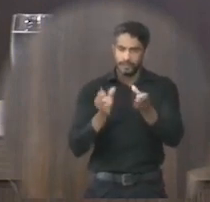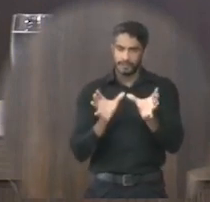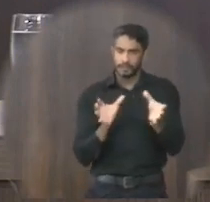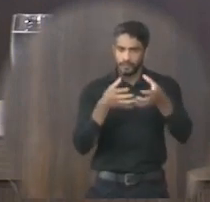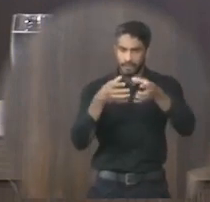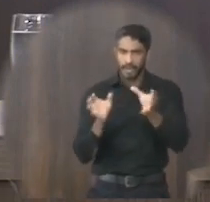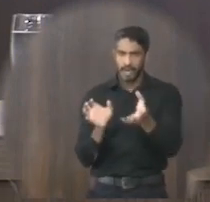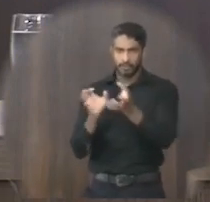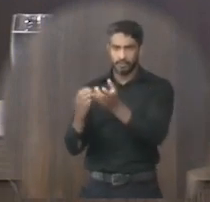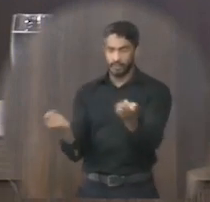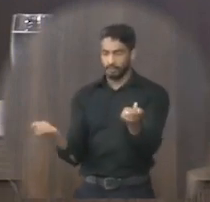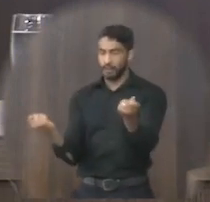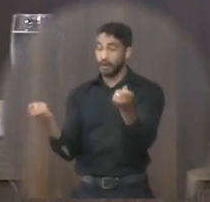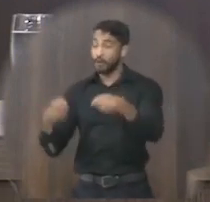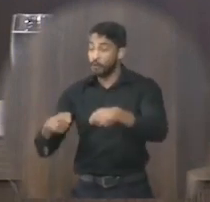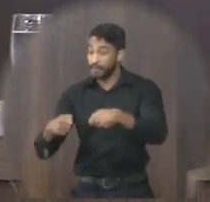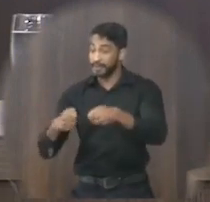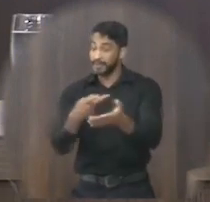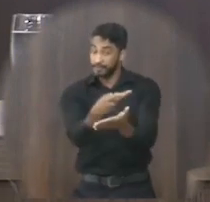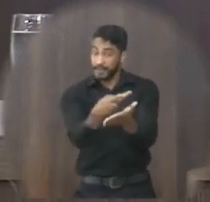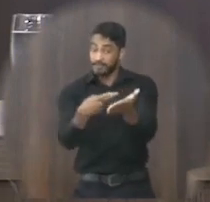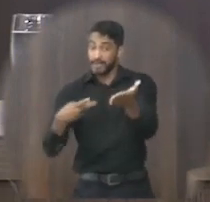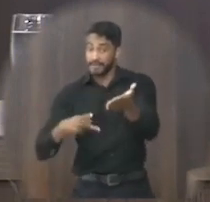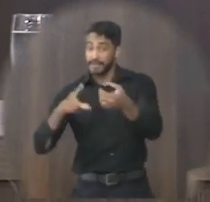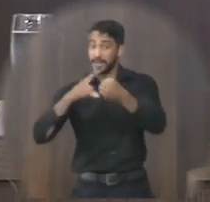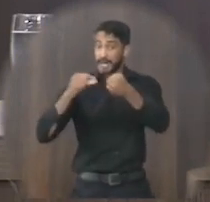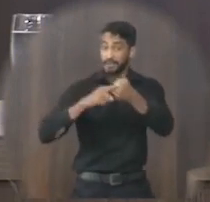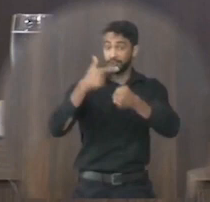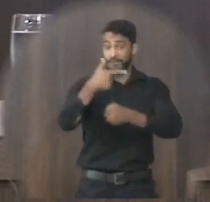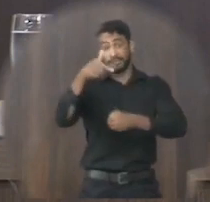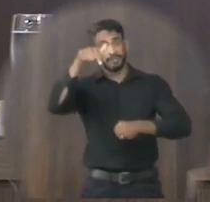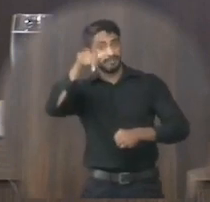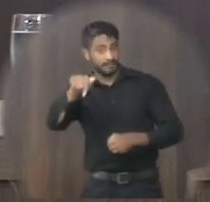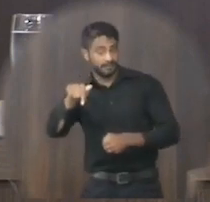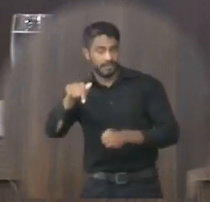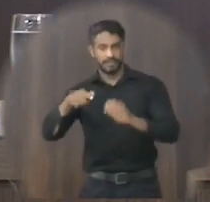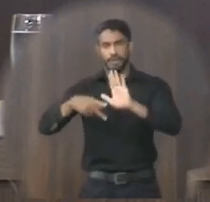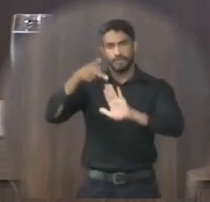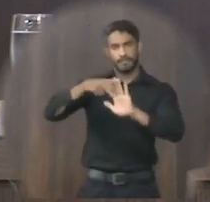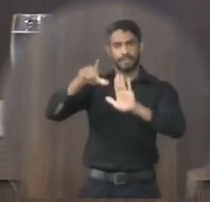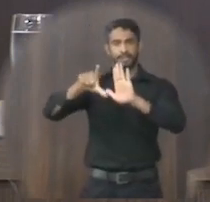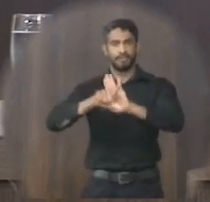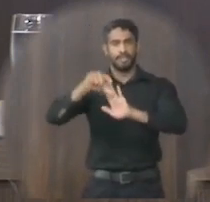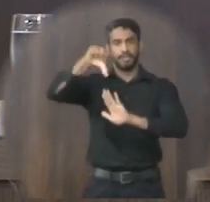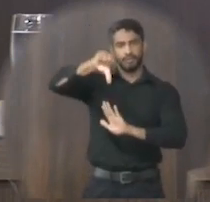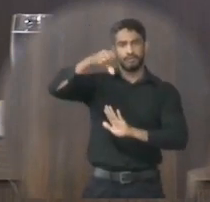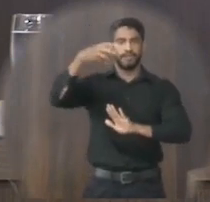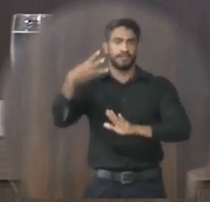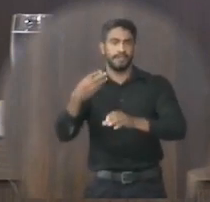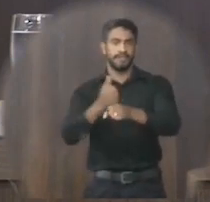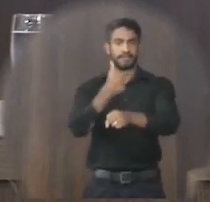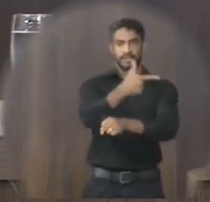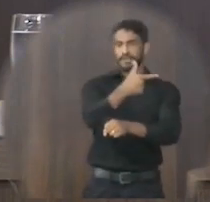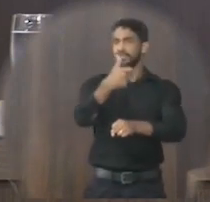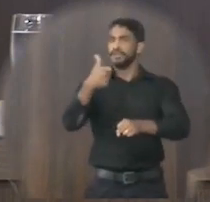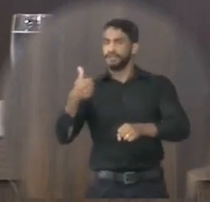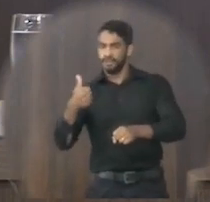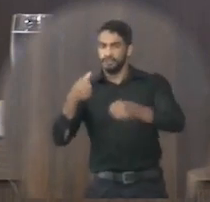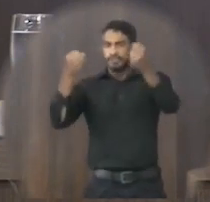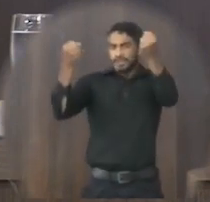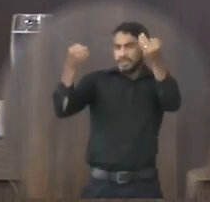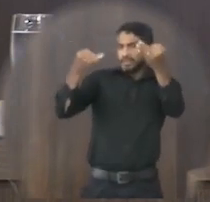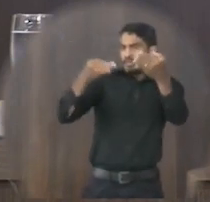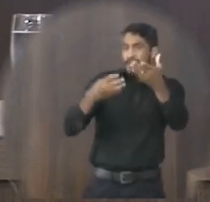permanentes competentes Para emissão de parecer Artigo 27 Projeto de Lei 093-2021 Que